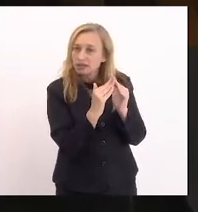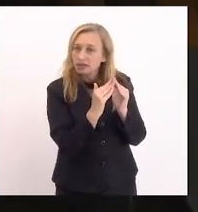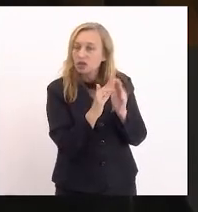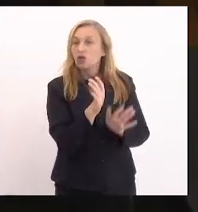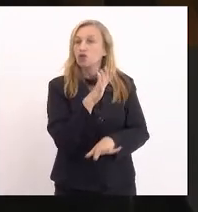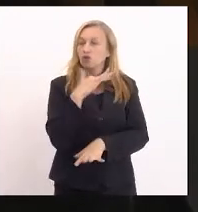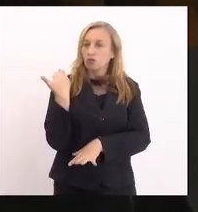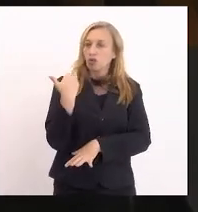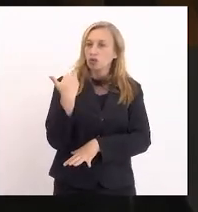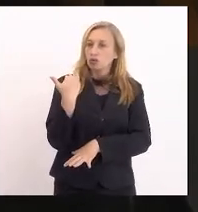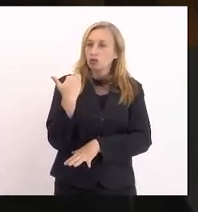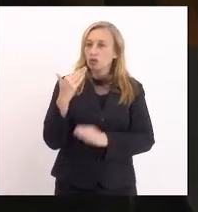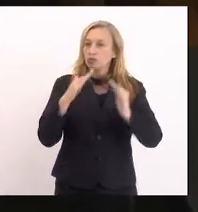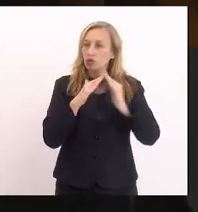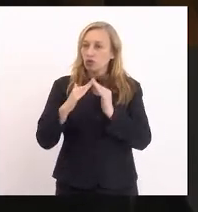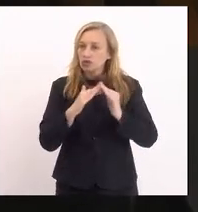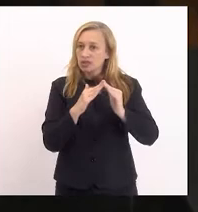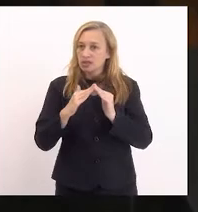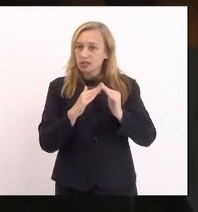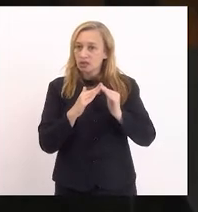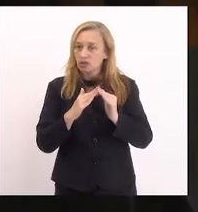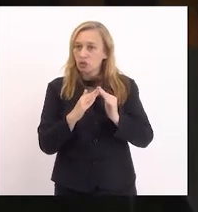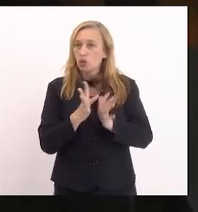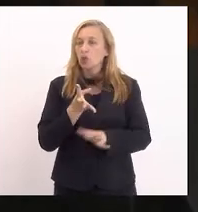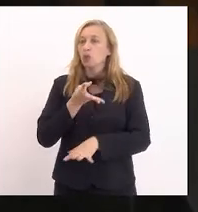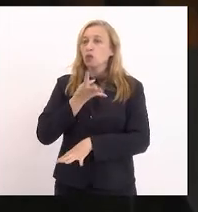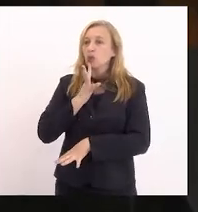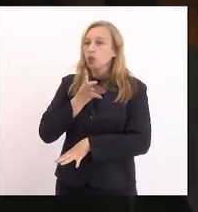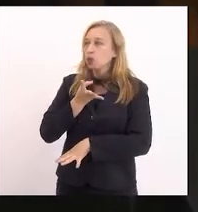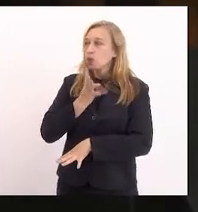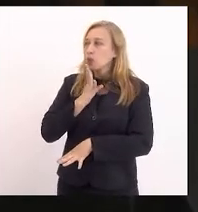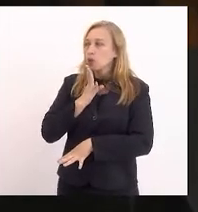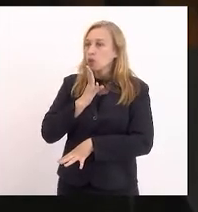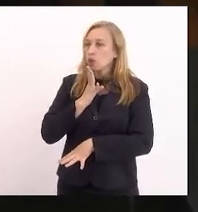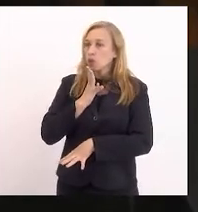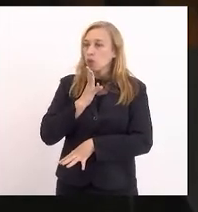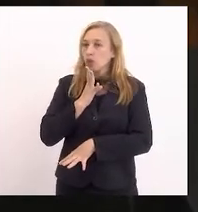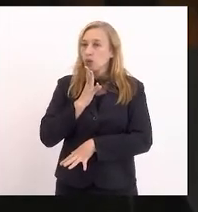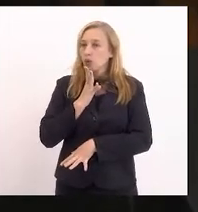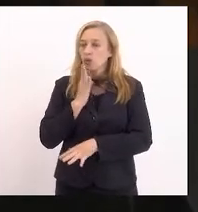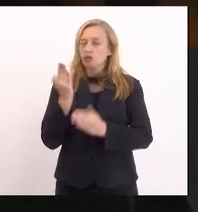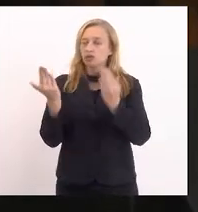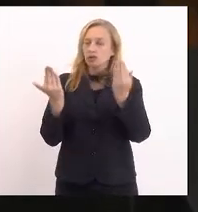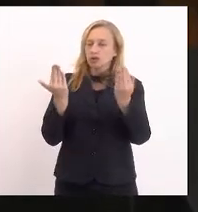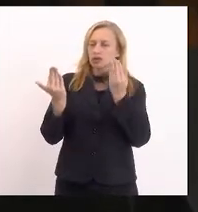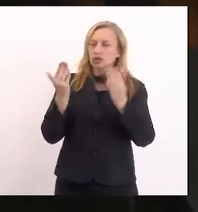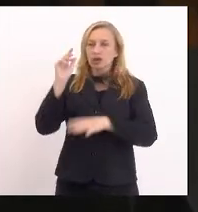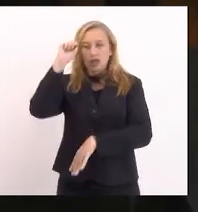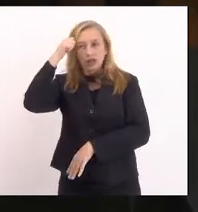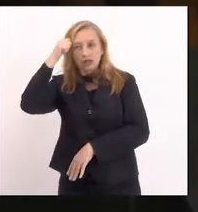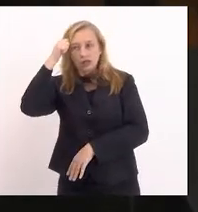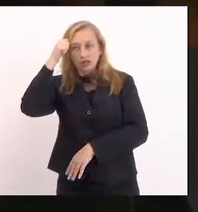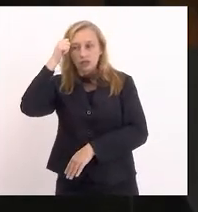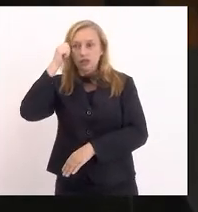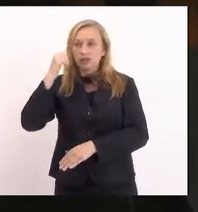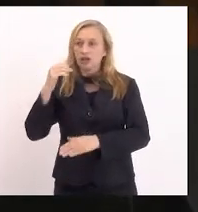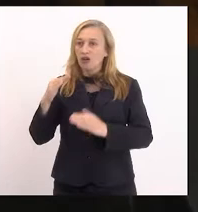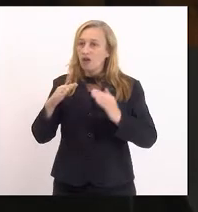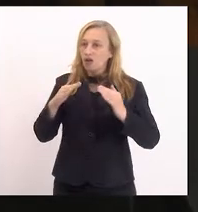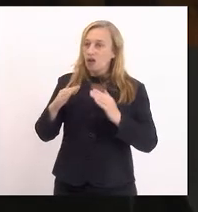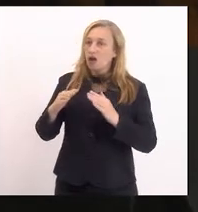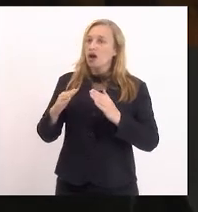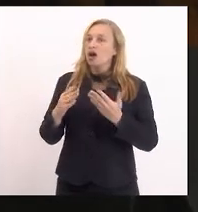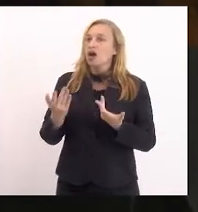foi assassinado por um vizinho que o reconheceu como suspeito porque era um negro se aproximando do condomínio em ele morava.